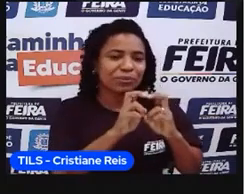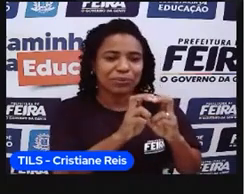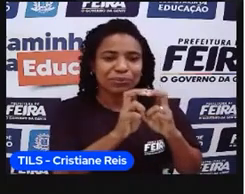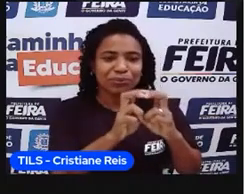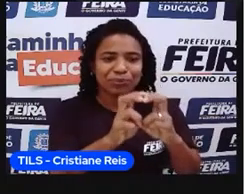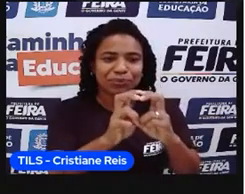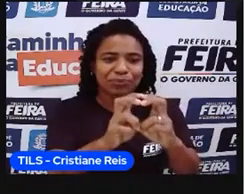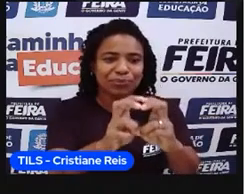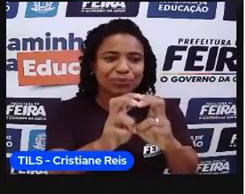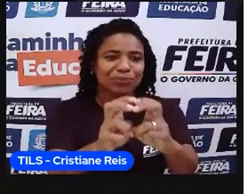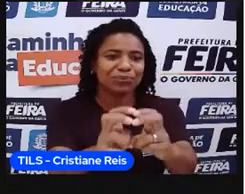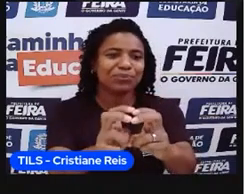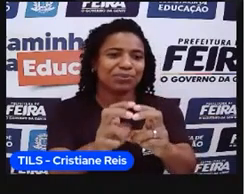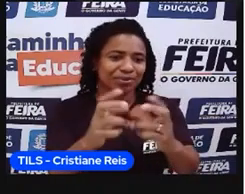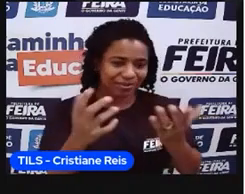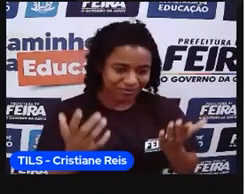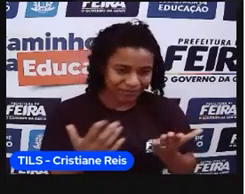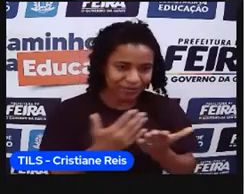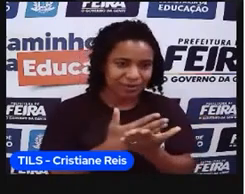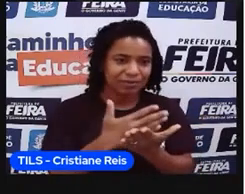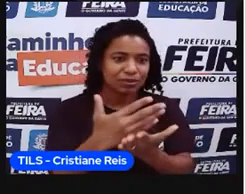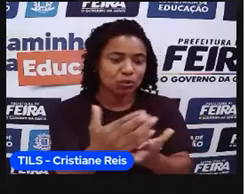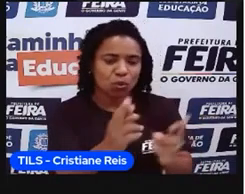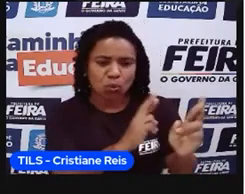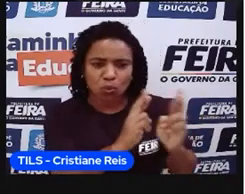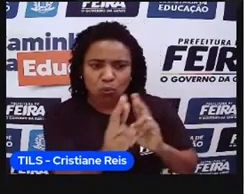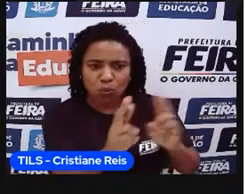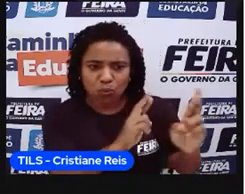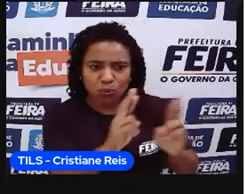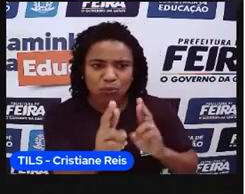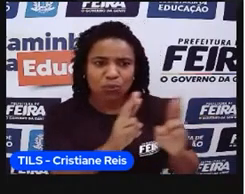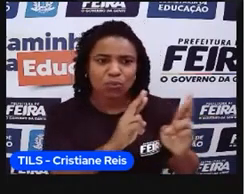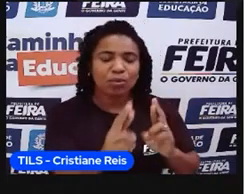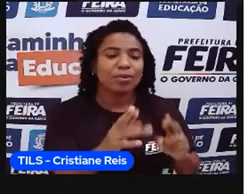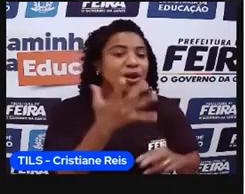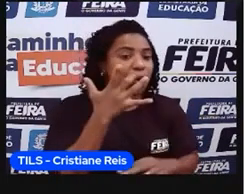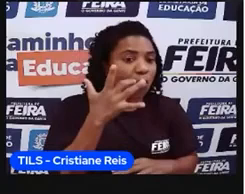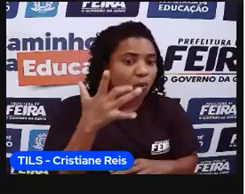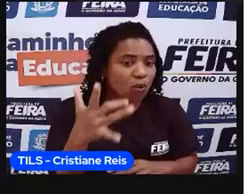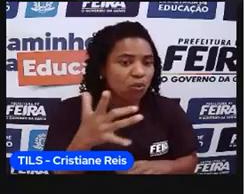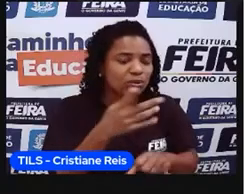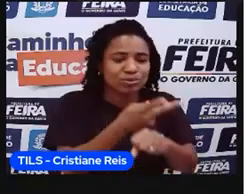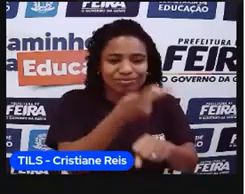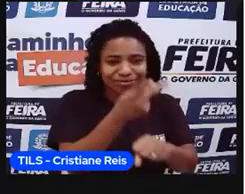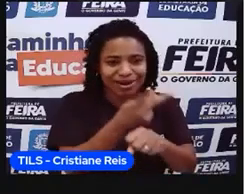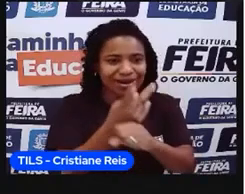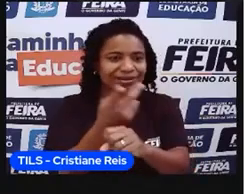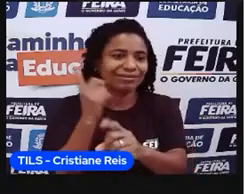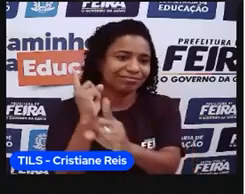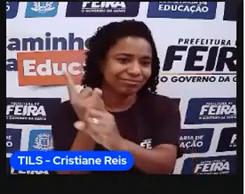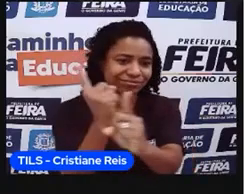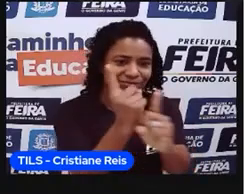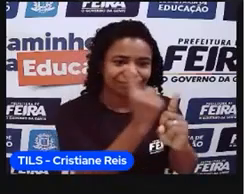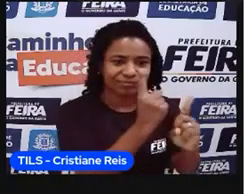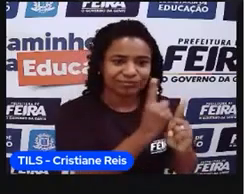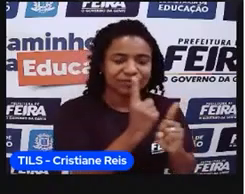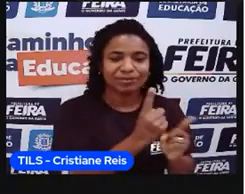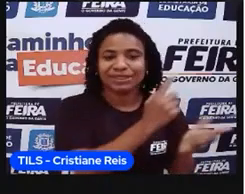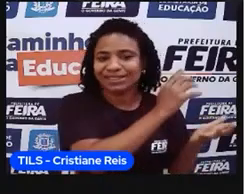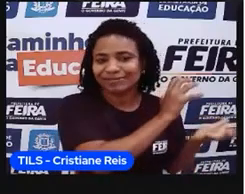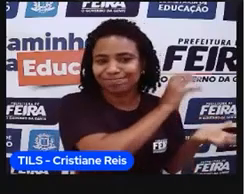escoamento, né, dessa, dessa estação, né, desse ouro e dessa prata que eles tinham. Então, esse processo de